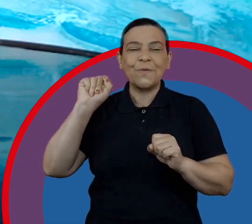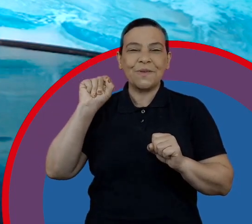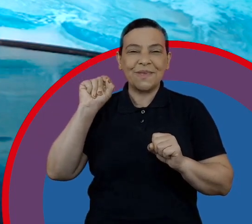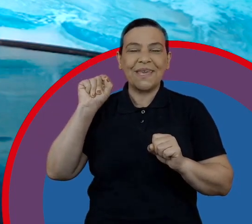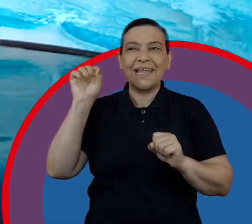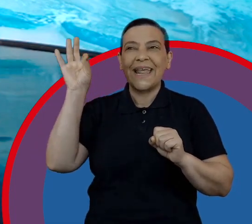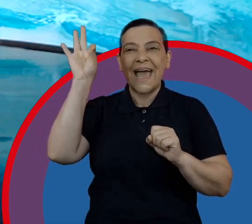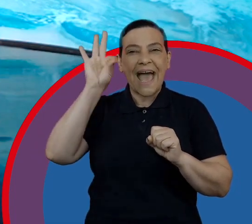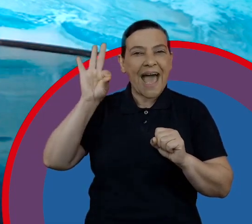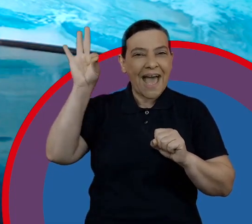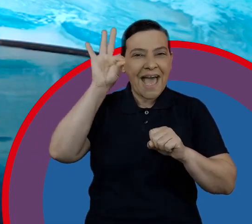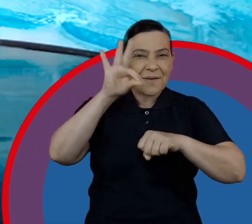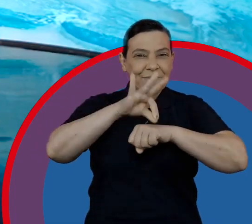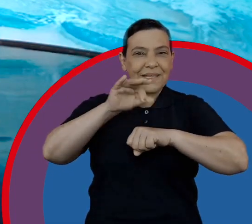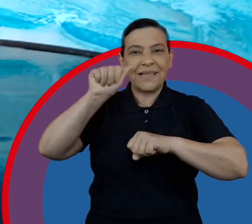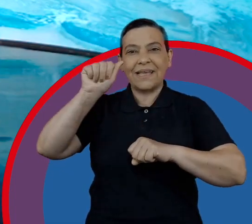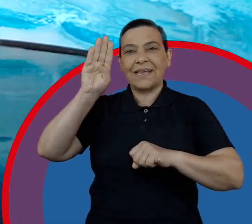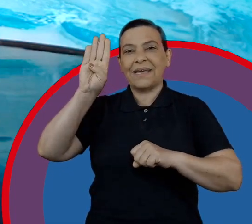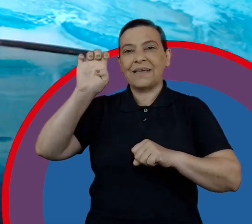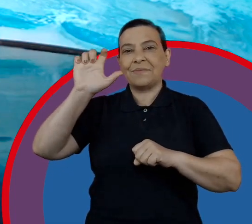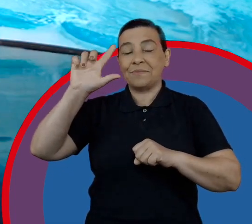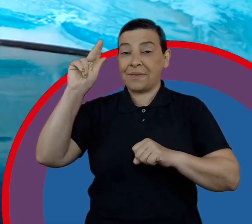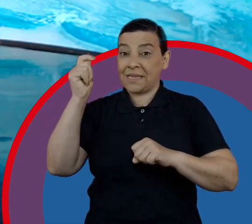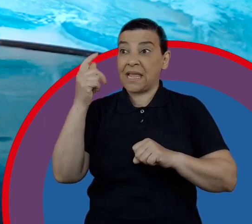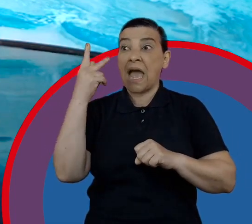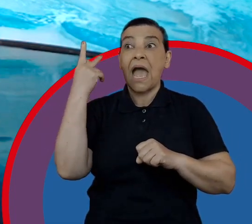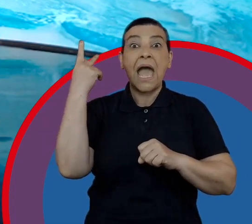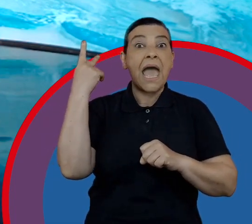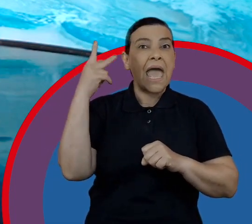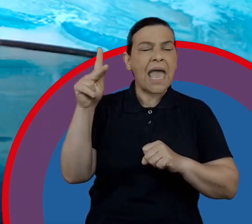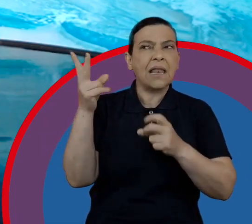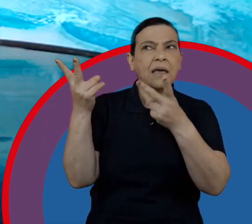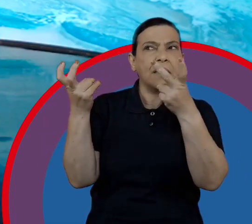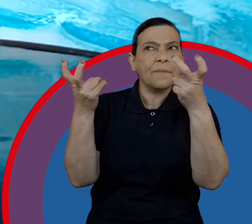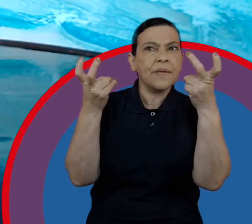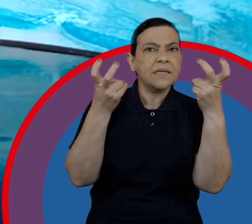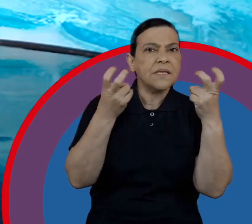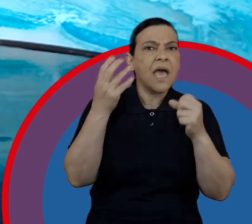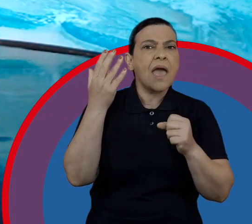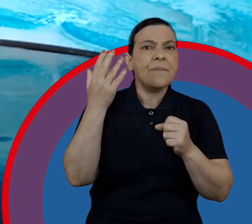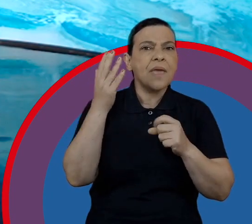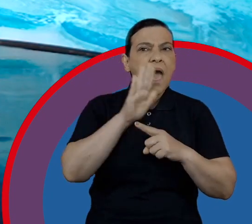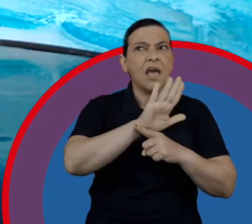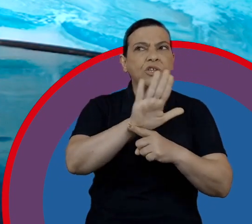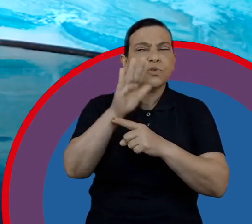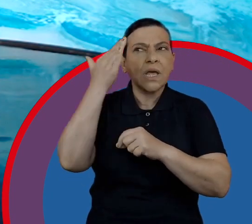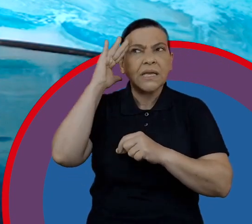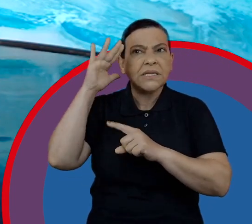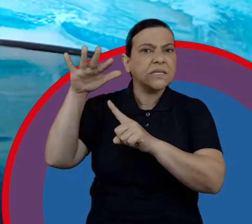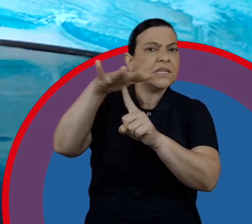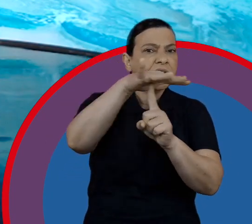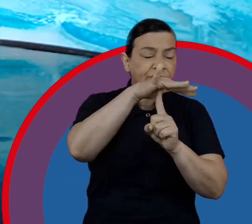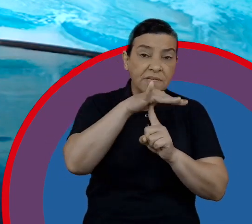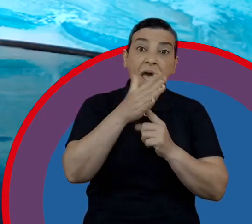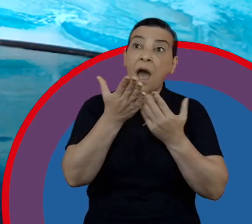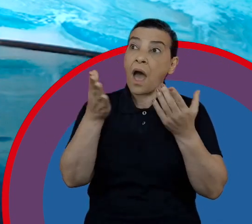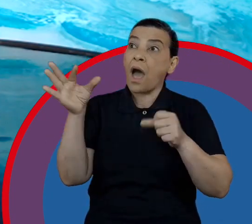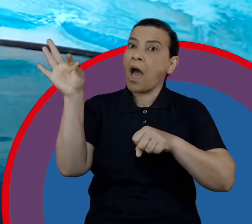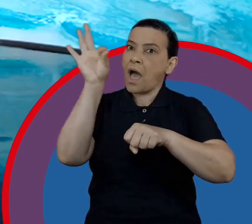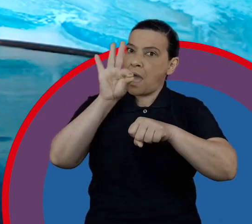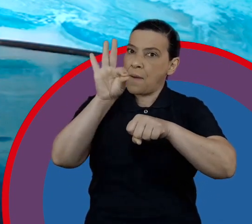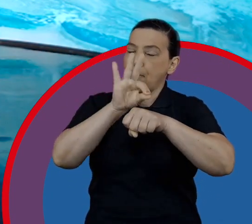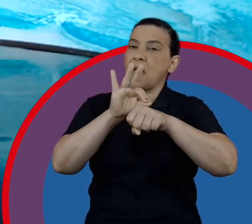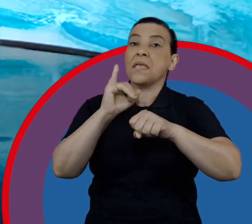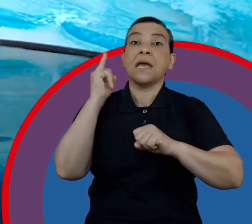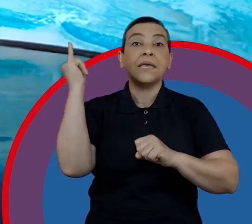a abelinha? A abelha, ela é o termômetro da biodiversidade. Então, as abelhas, elas são extremamente importantes